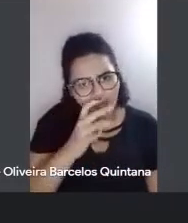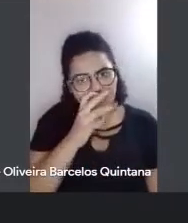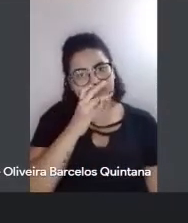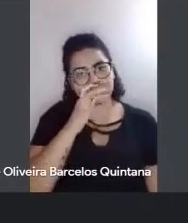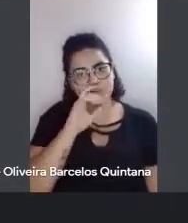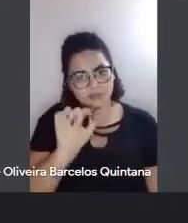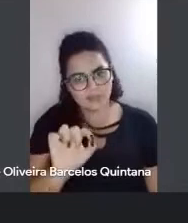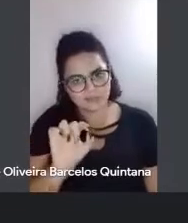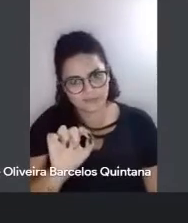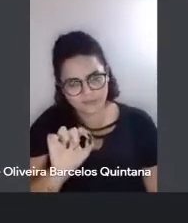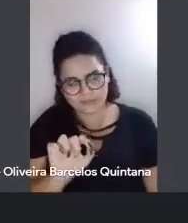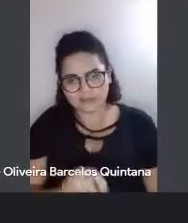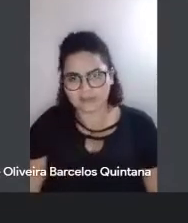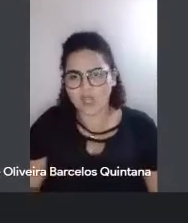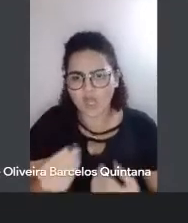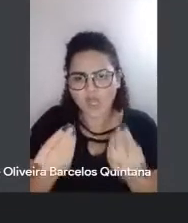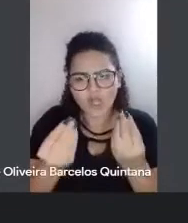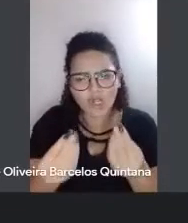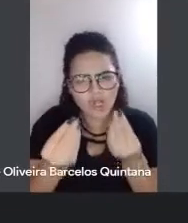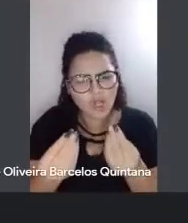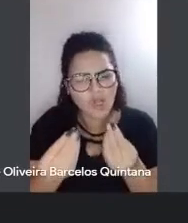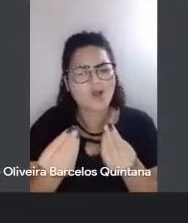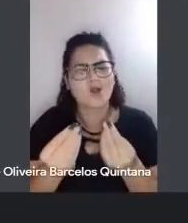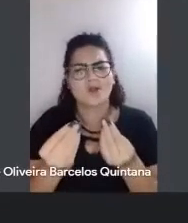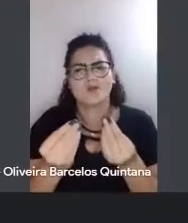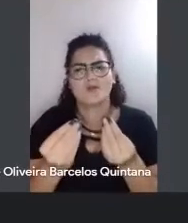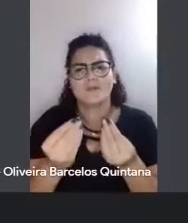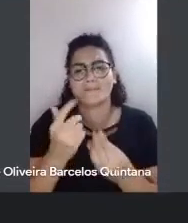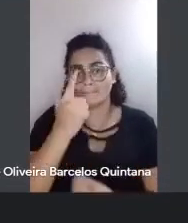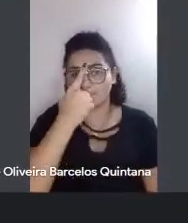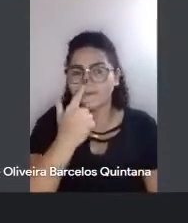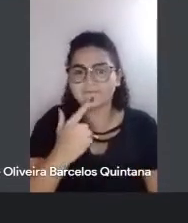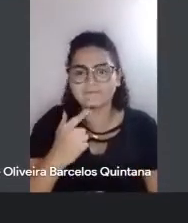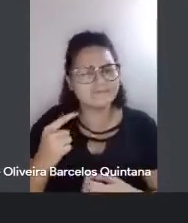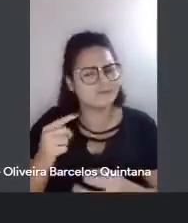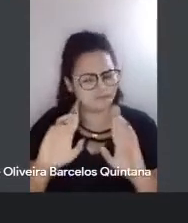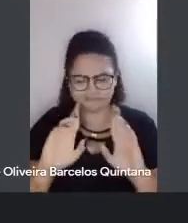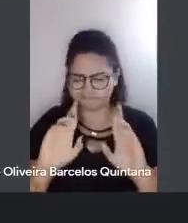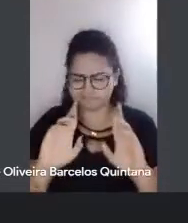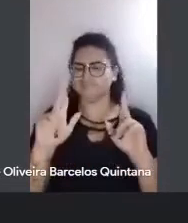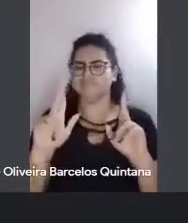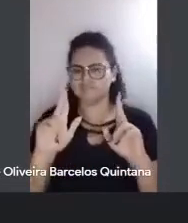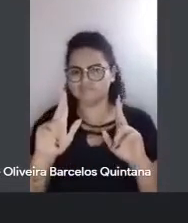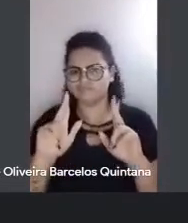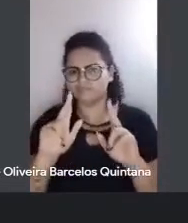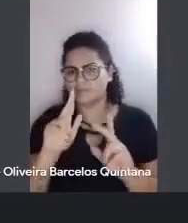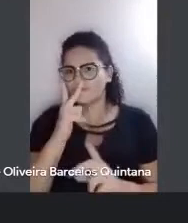isso, como que ele foge do perfil descritivista, que ele parece,